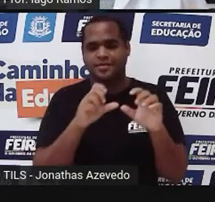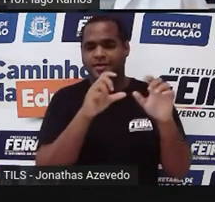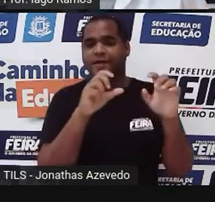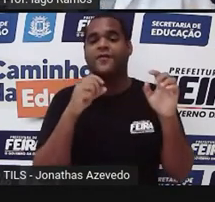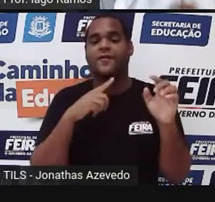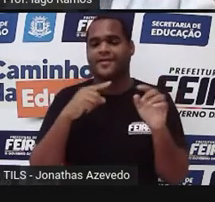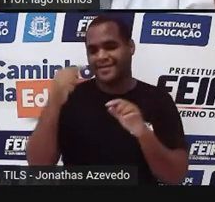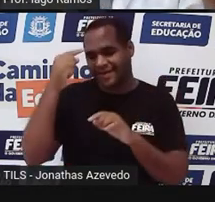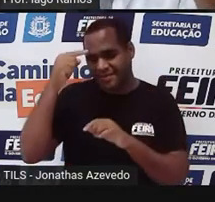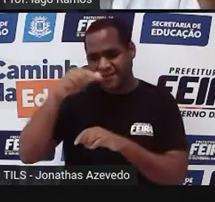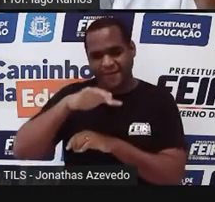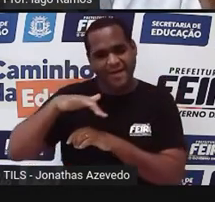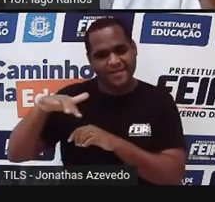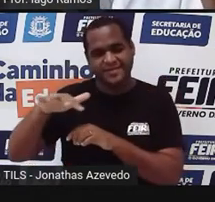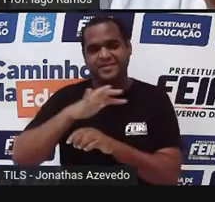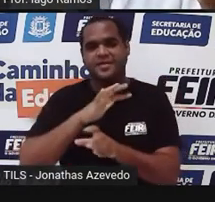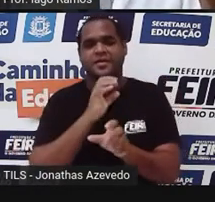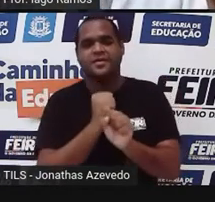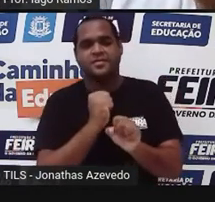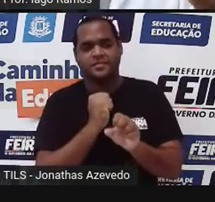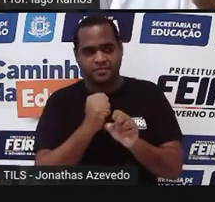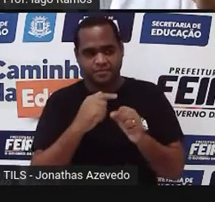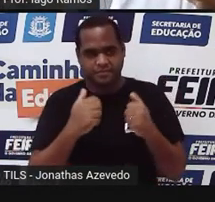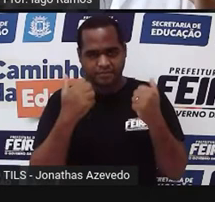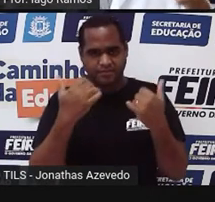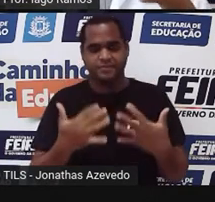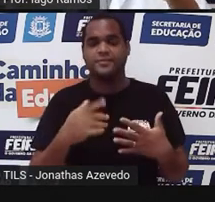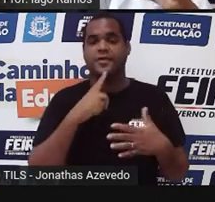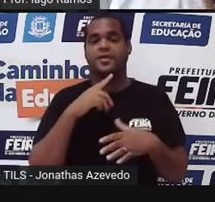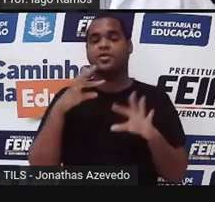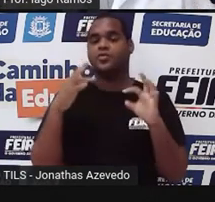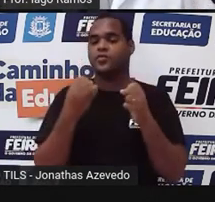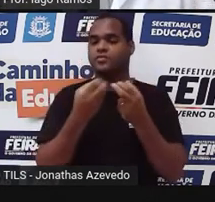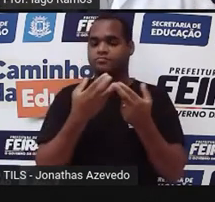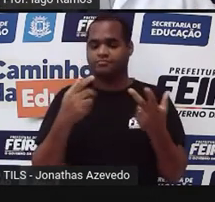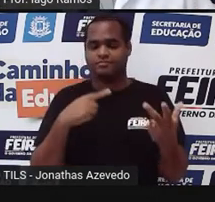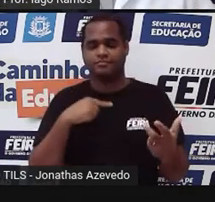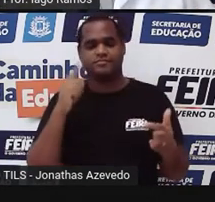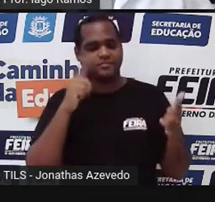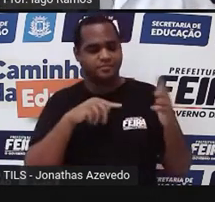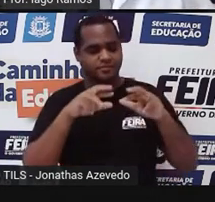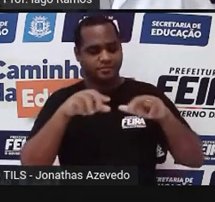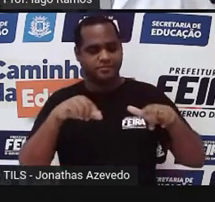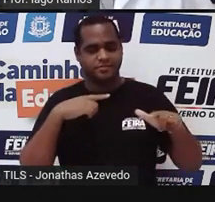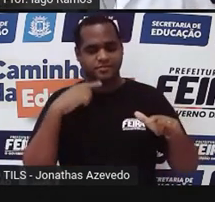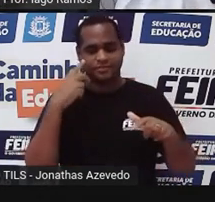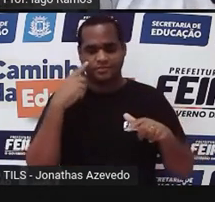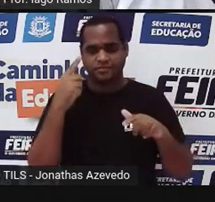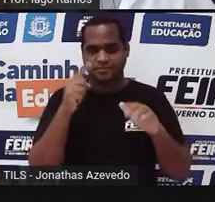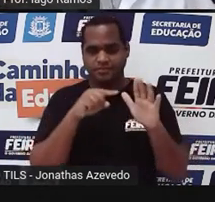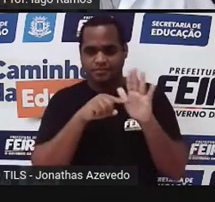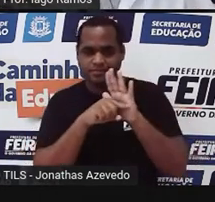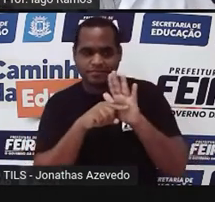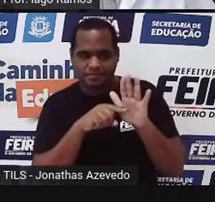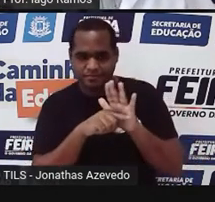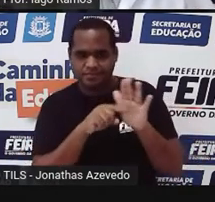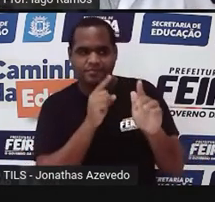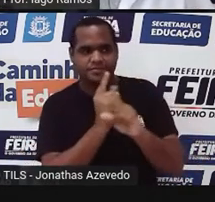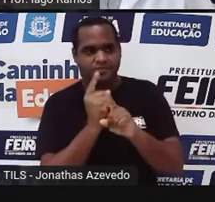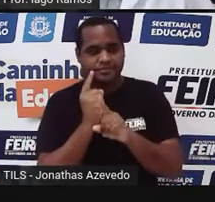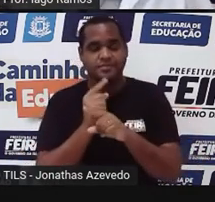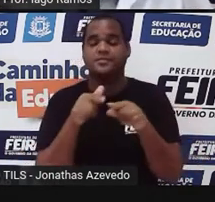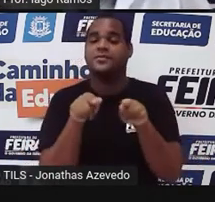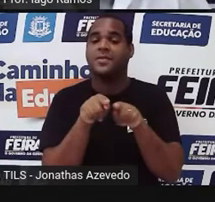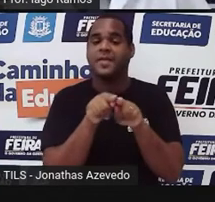retângulos. Olha só. É a partir de tudo isso aqui que a gente vai conseguir fazer a nossa investigação e entender